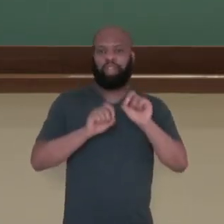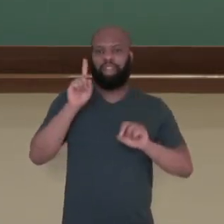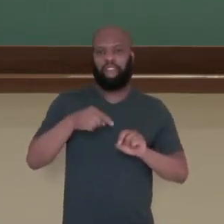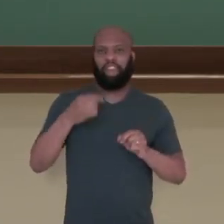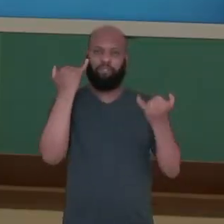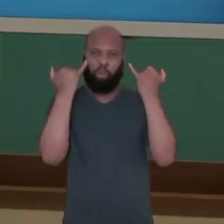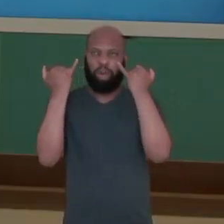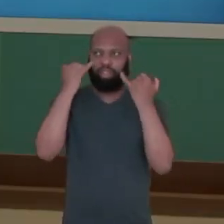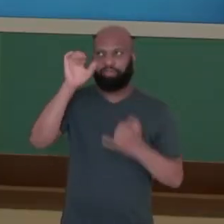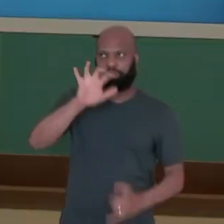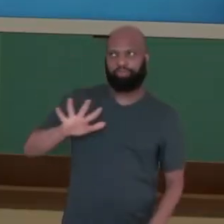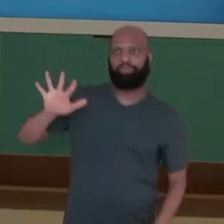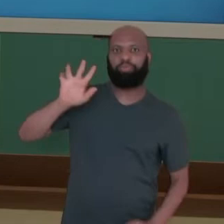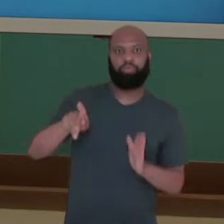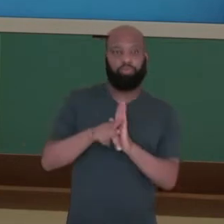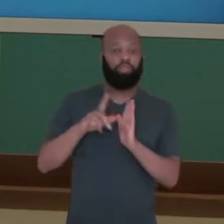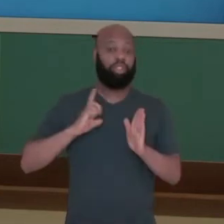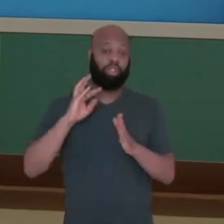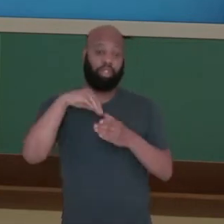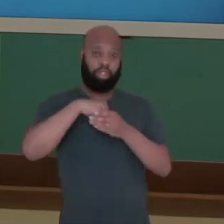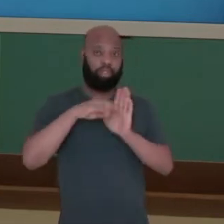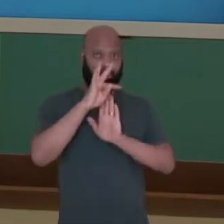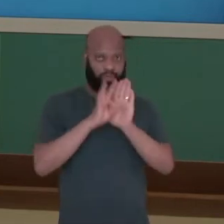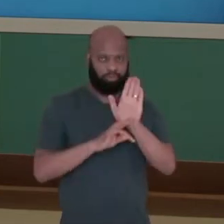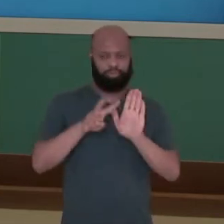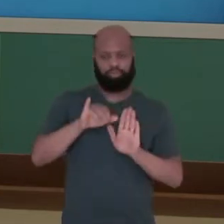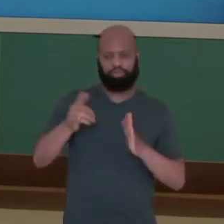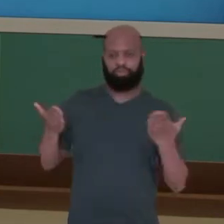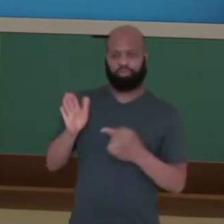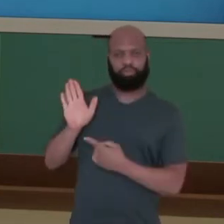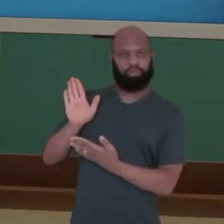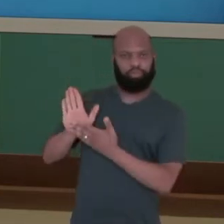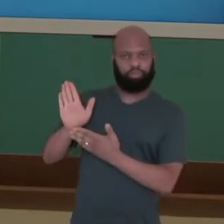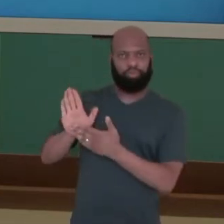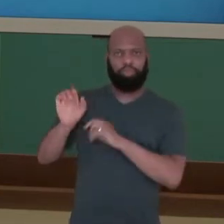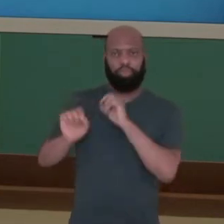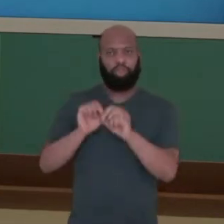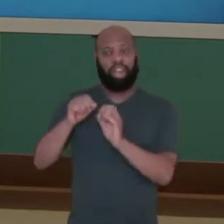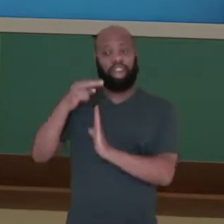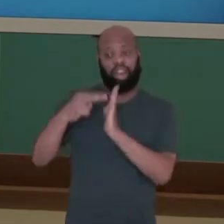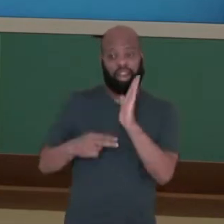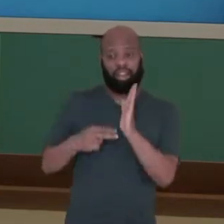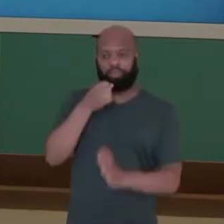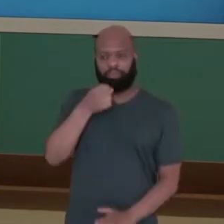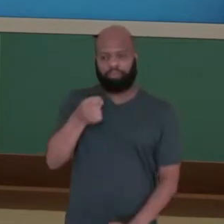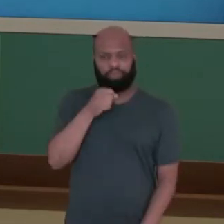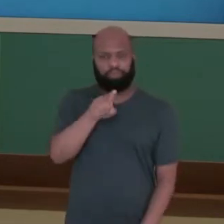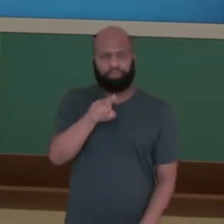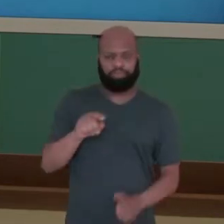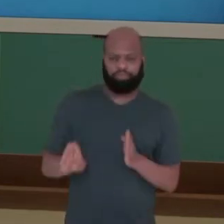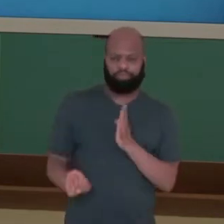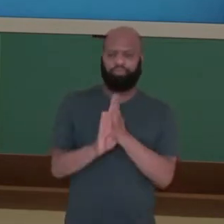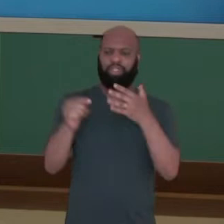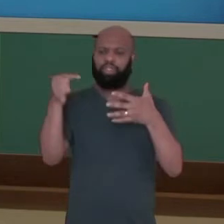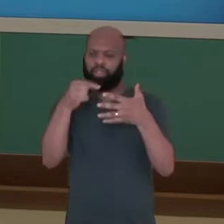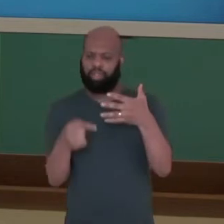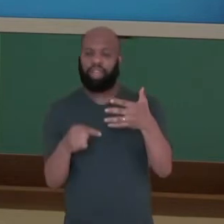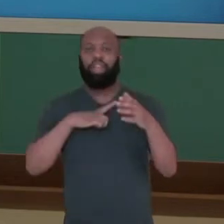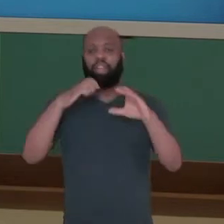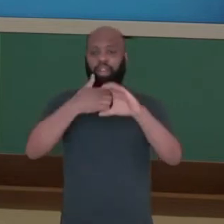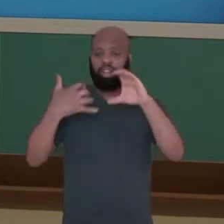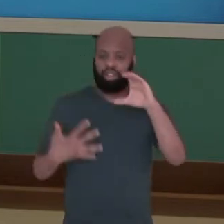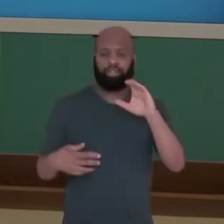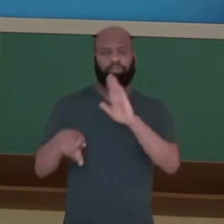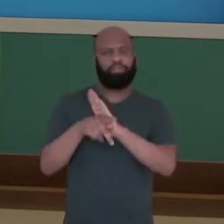Vamos propor a leitura de uma reportagem para que vocês se familiarizem com os elementos composicionais, as características que